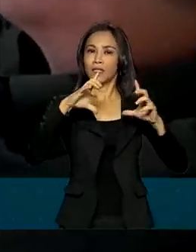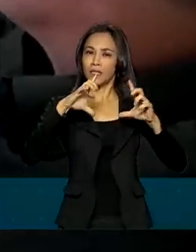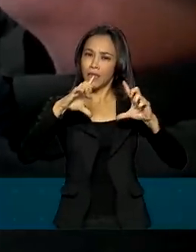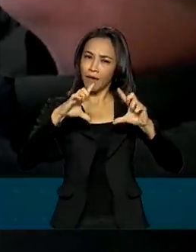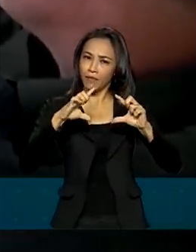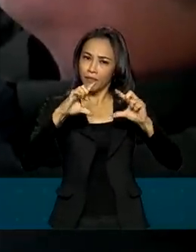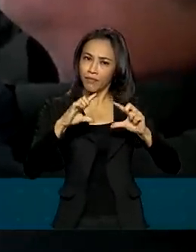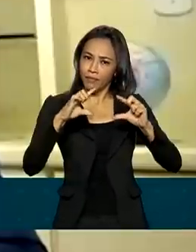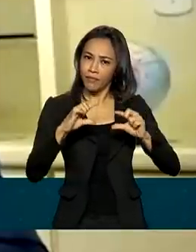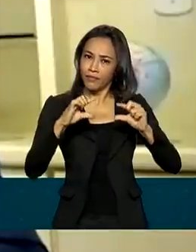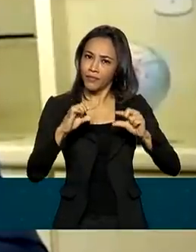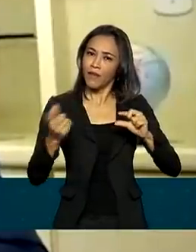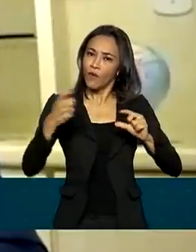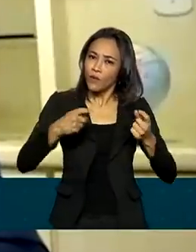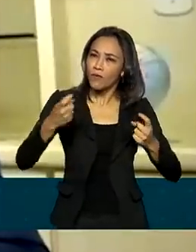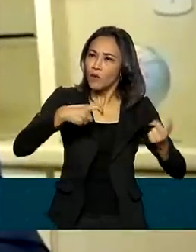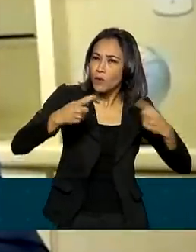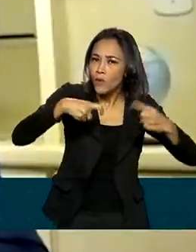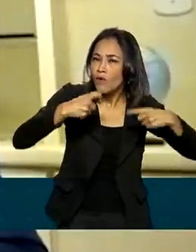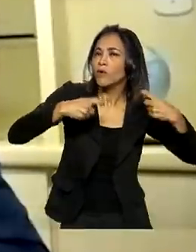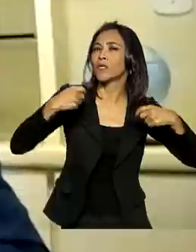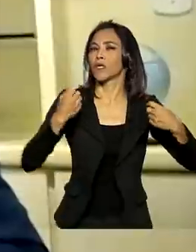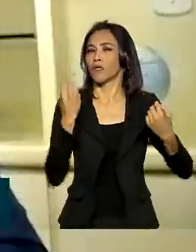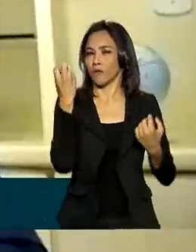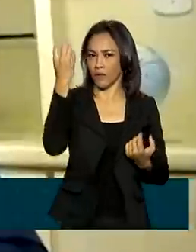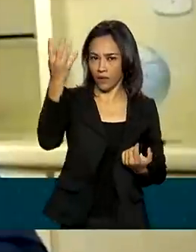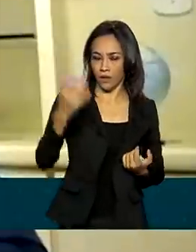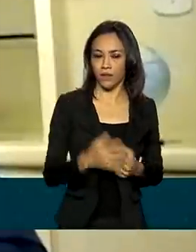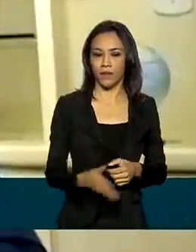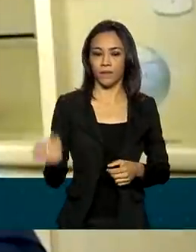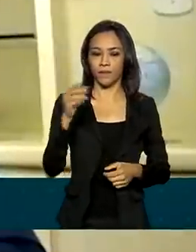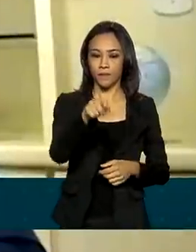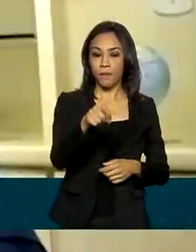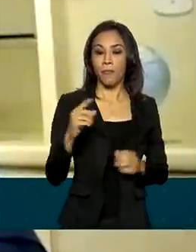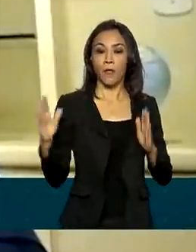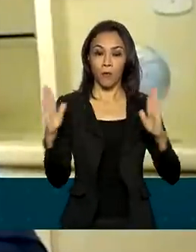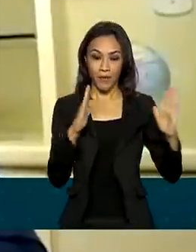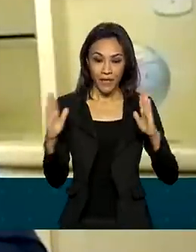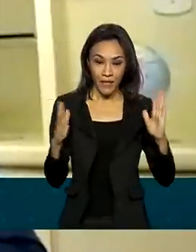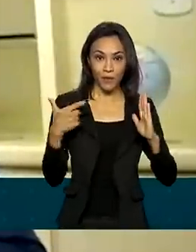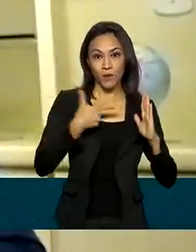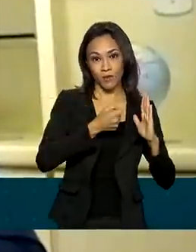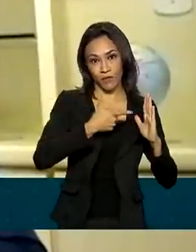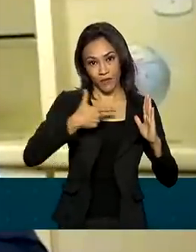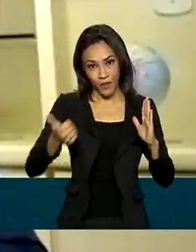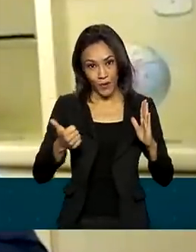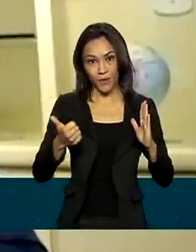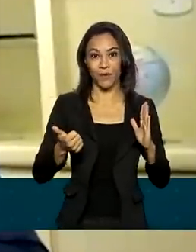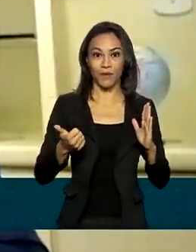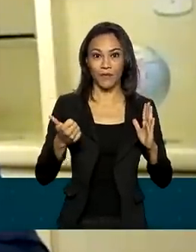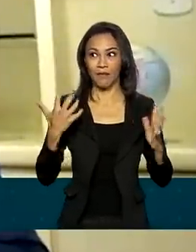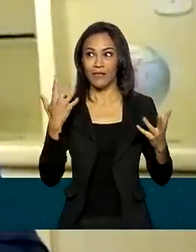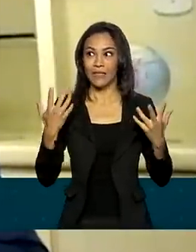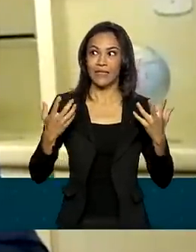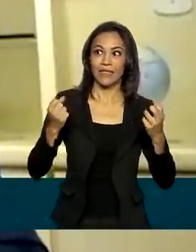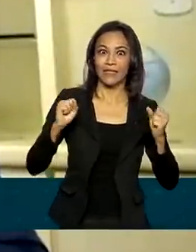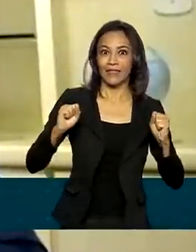estão voltando. A temporada 2021, ela tem uma enorme expectativa em torno dela,